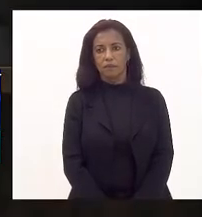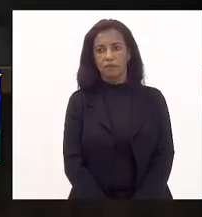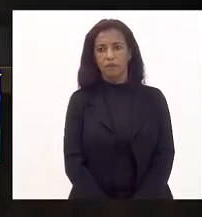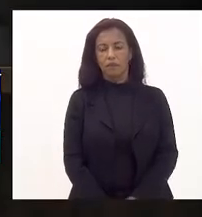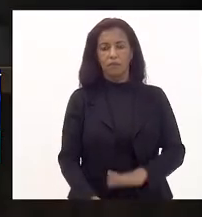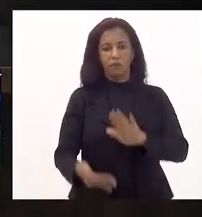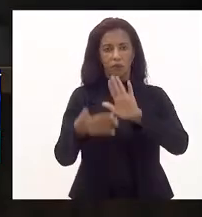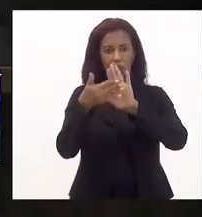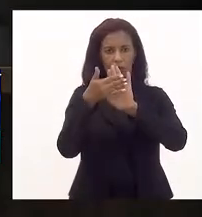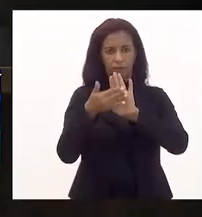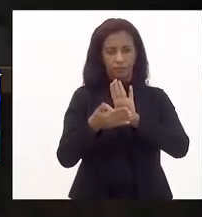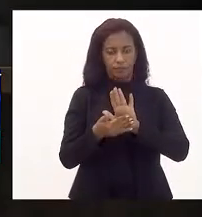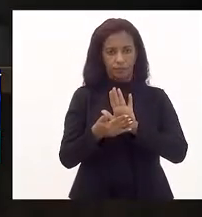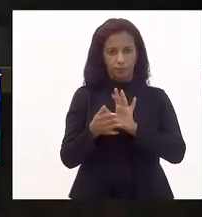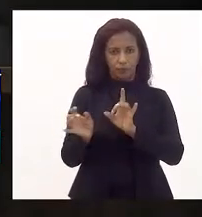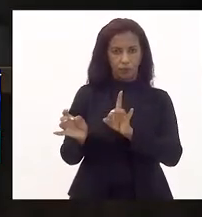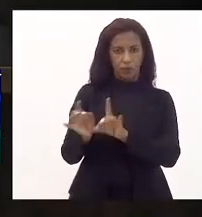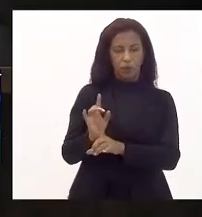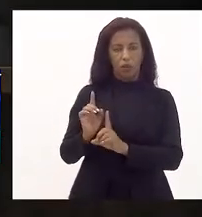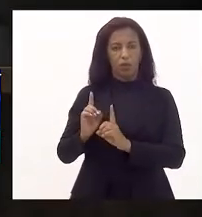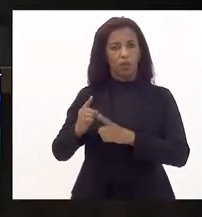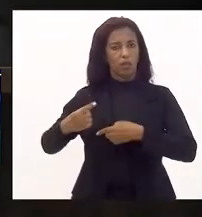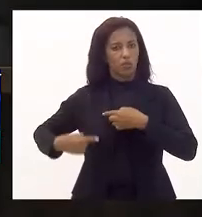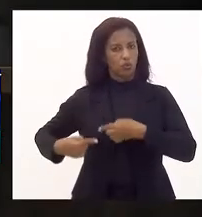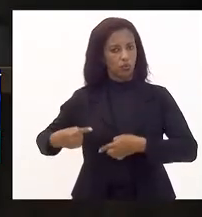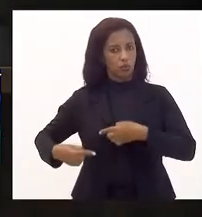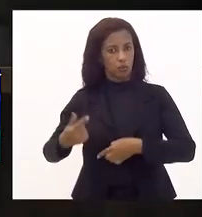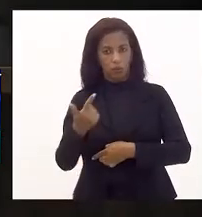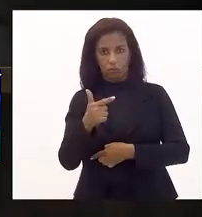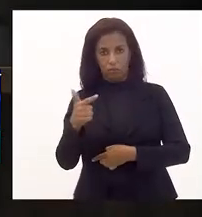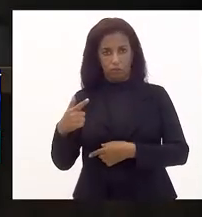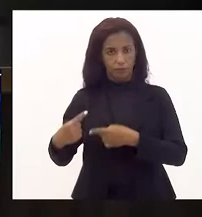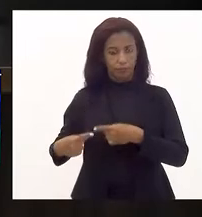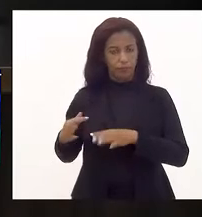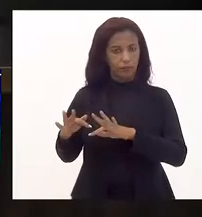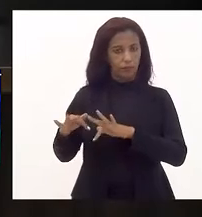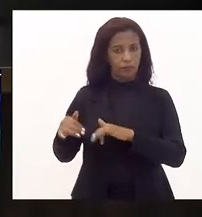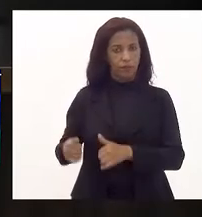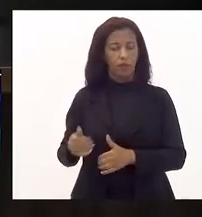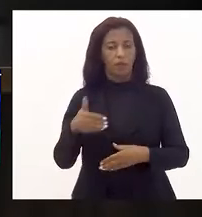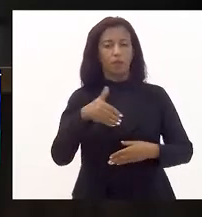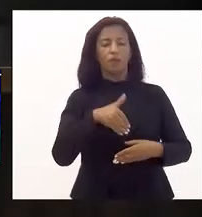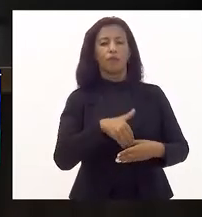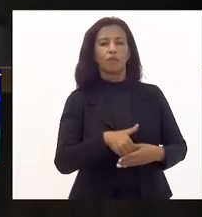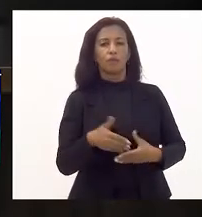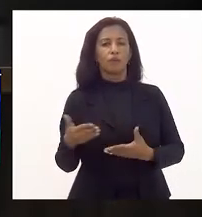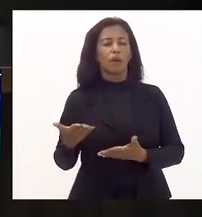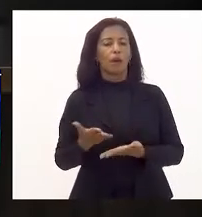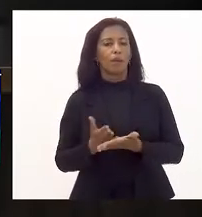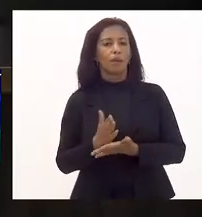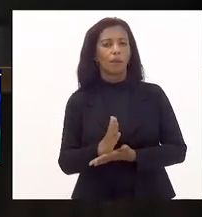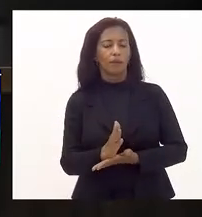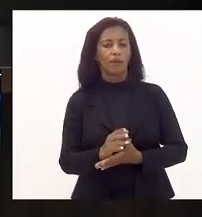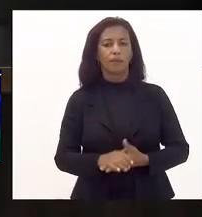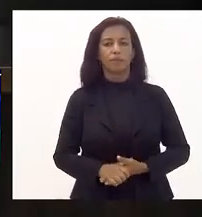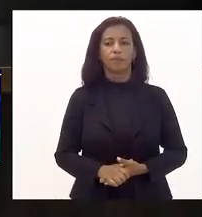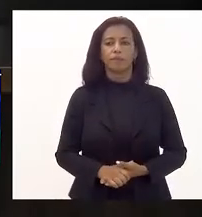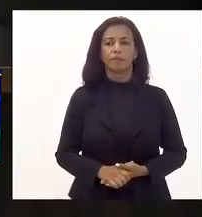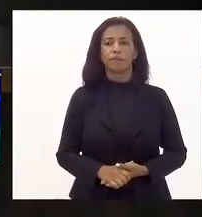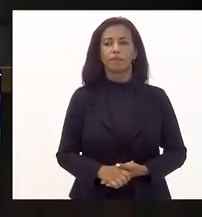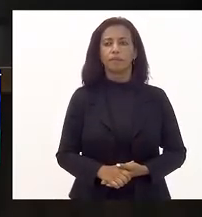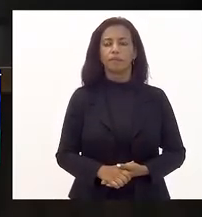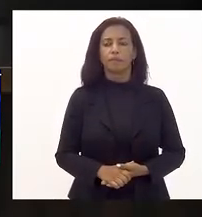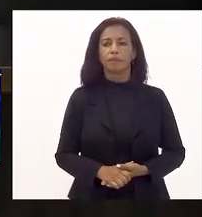Os pareceres emitidos em discussão. Não havendo o que queira discutir, encerra a discussão. Em votação, os senhores que aprovam, como estão aprovados em